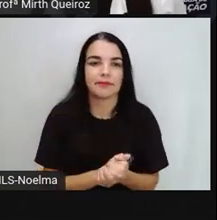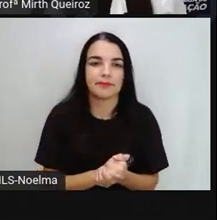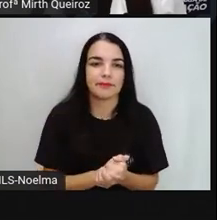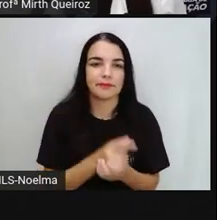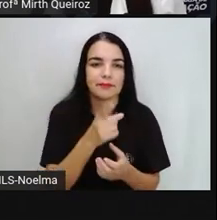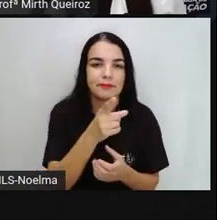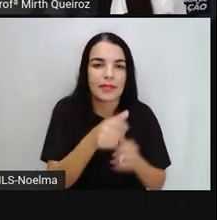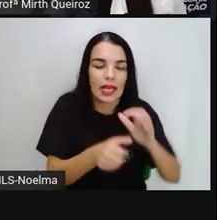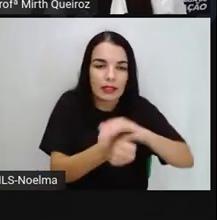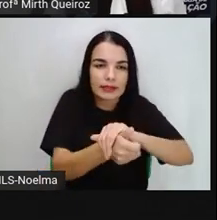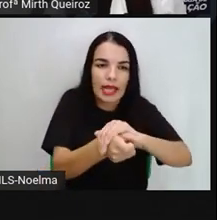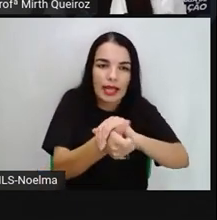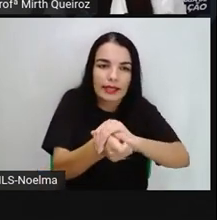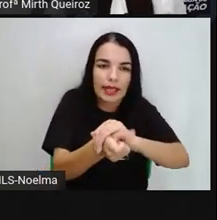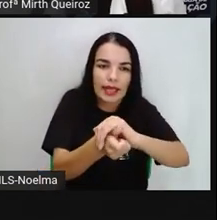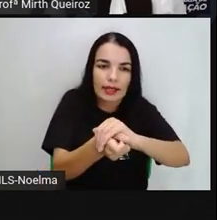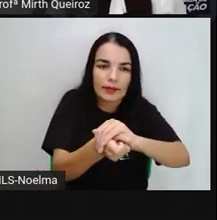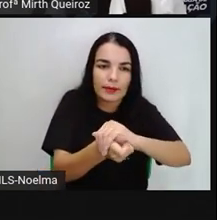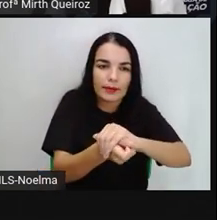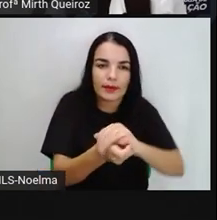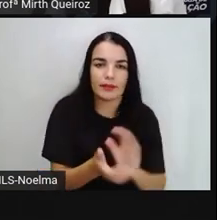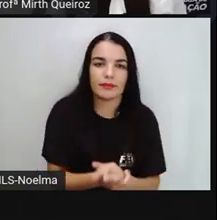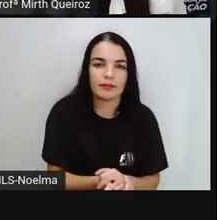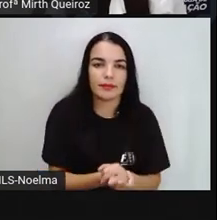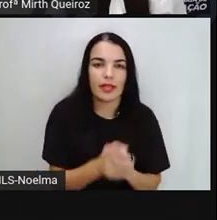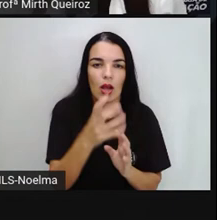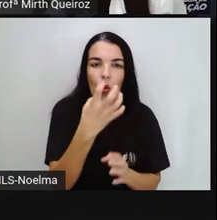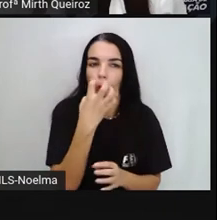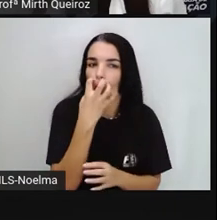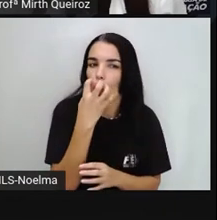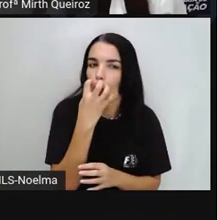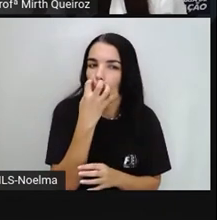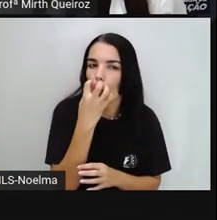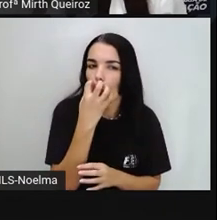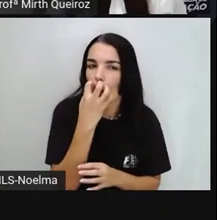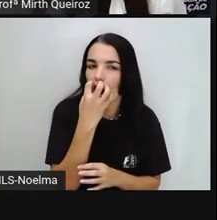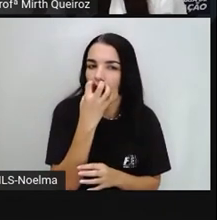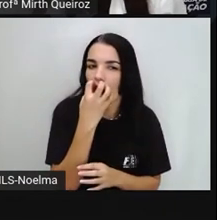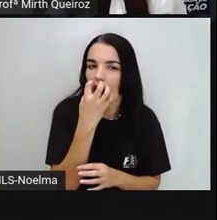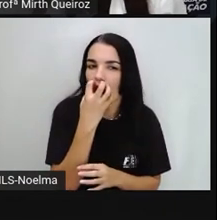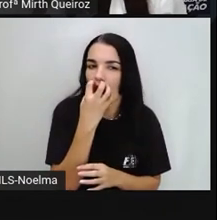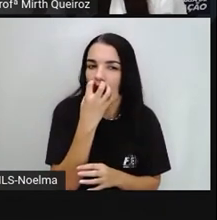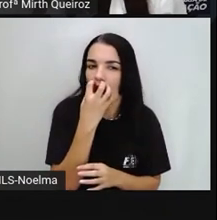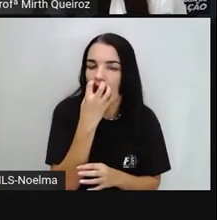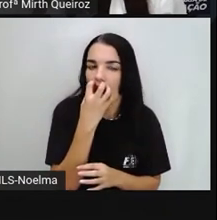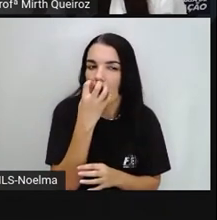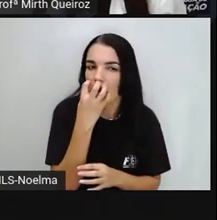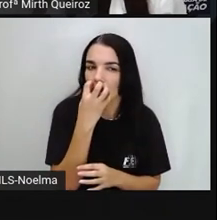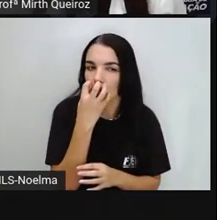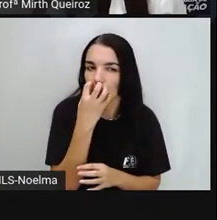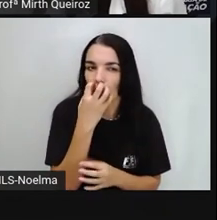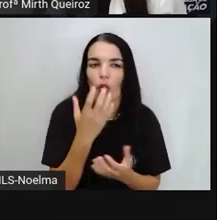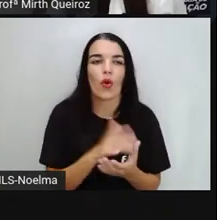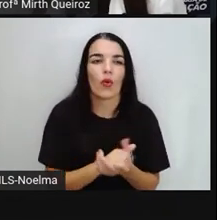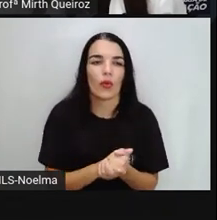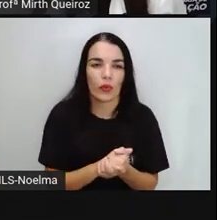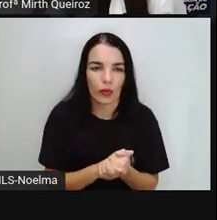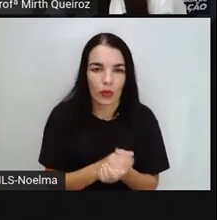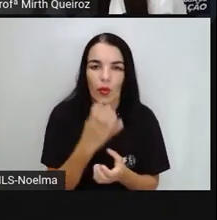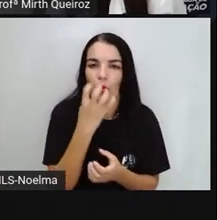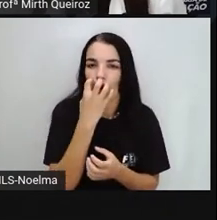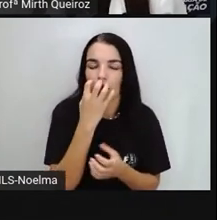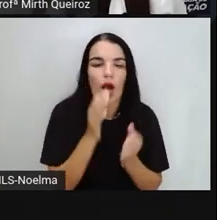uma tartaruga. nós temos aqui, parece-me que é um cachorrinho, um